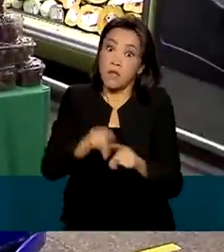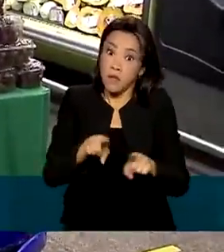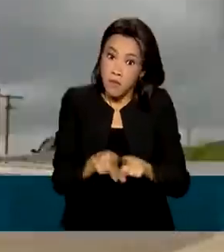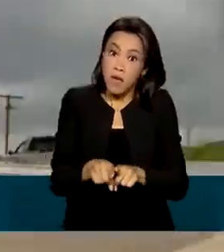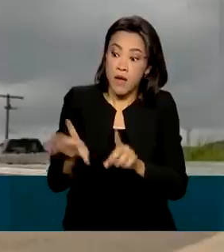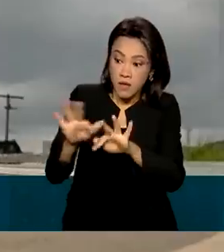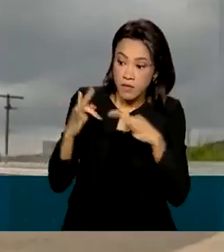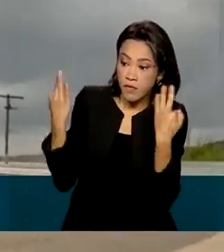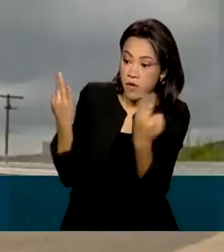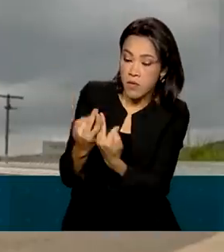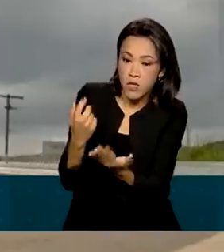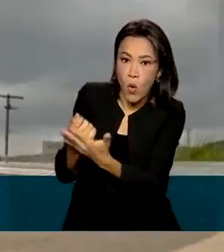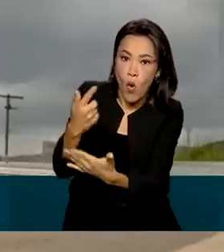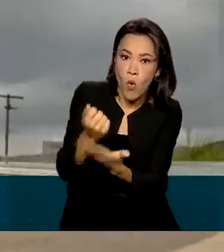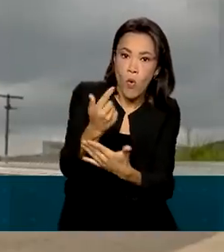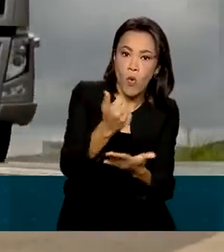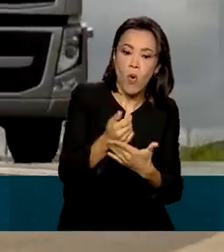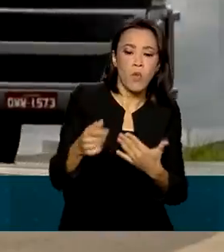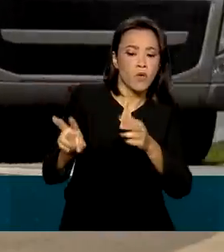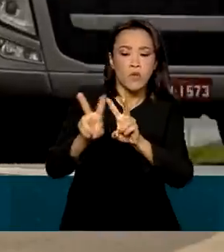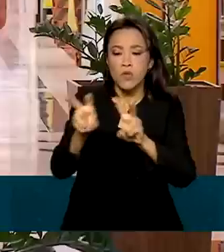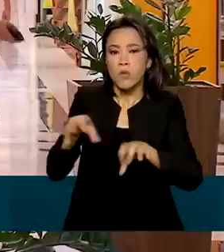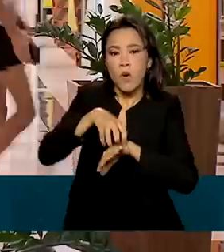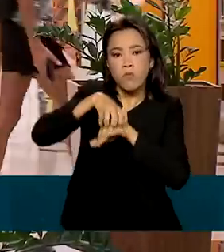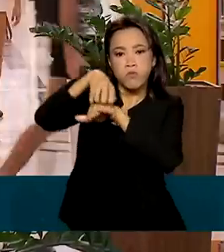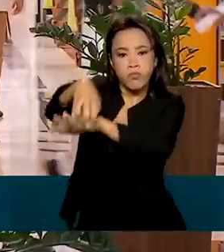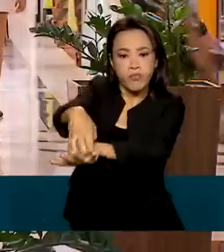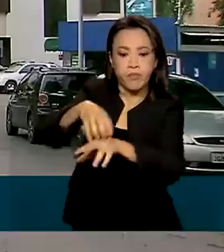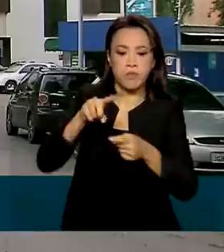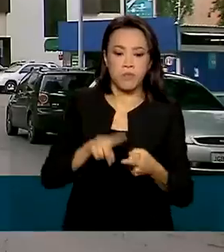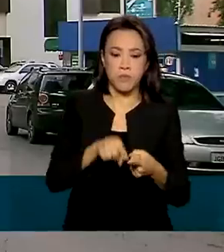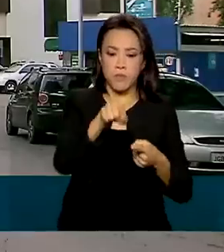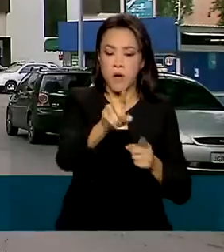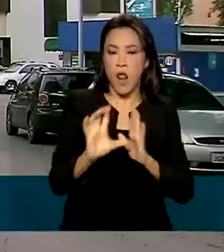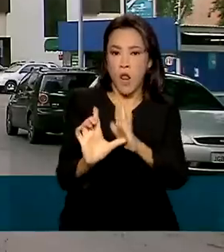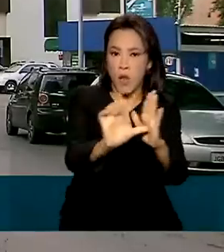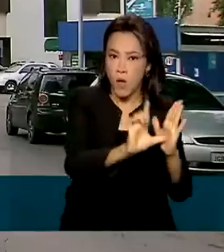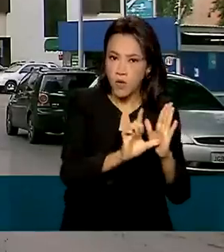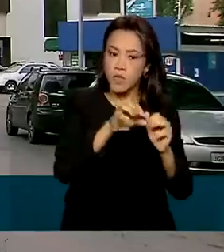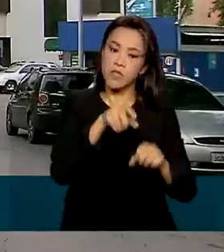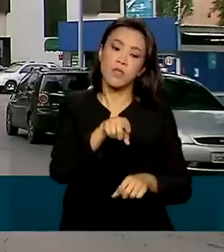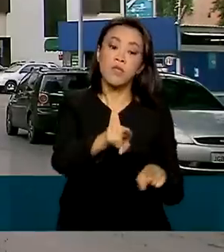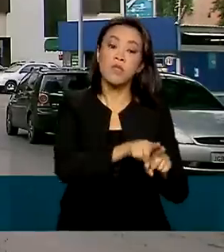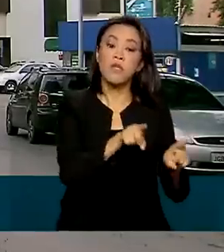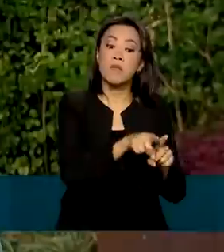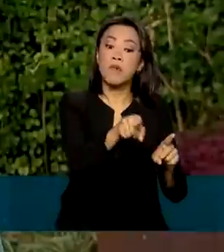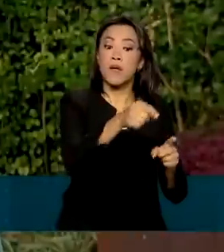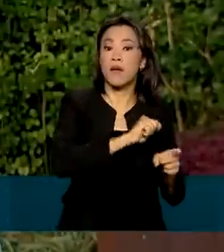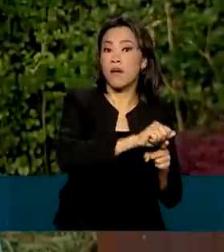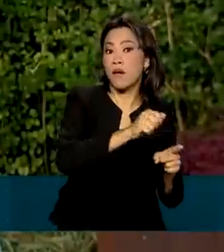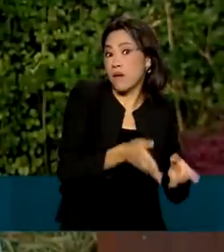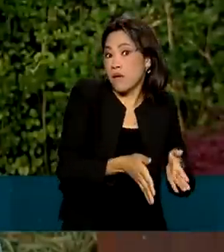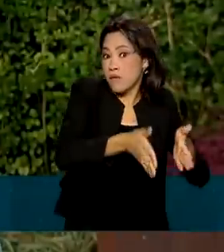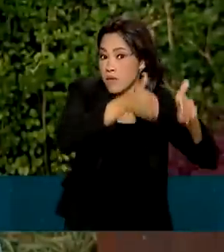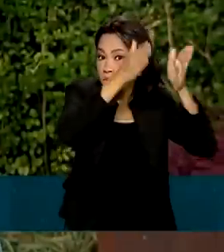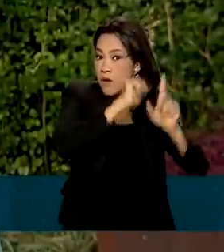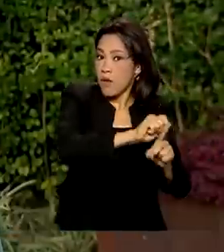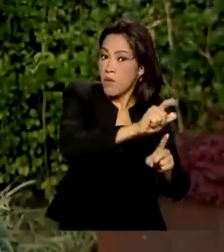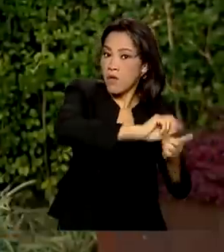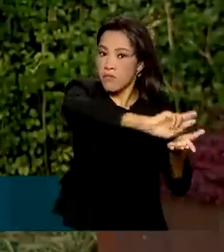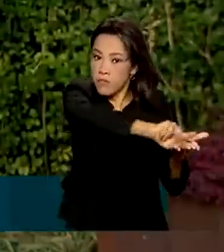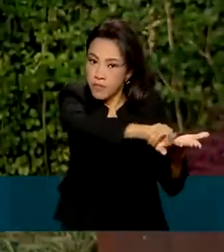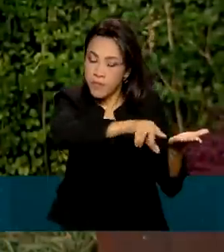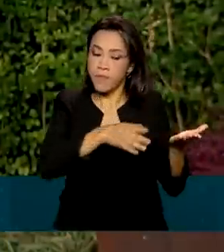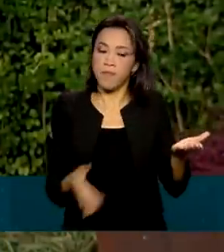famílias, com destaque para transporte, comércio e atividades imobiliárias. O PIB é a soma de